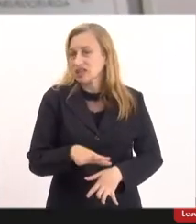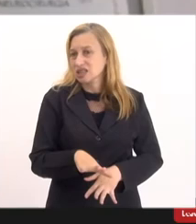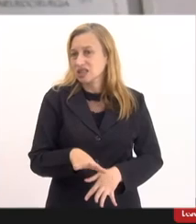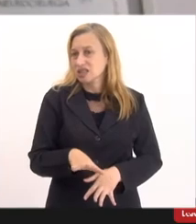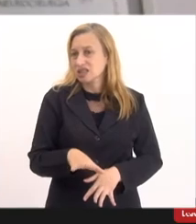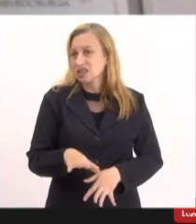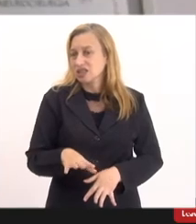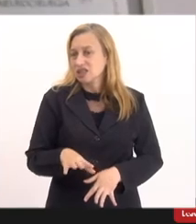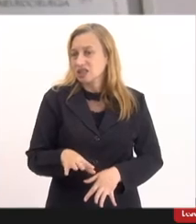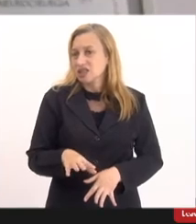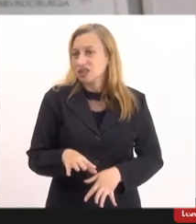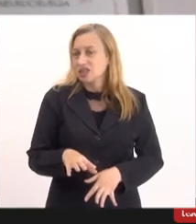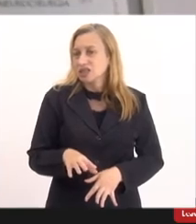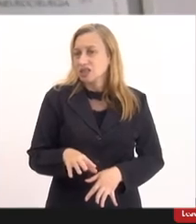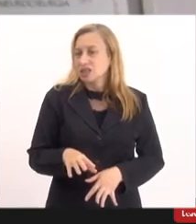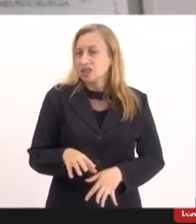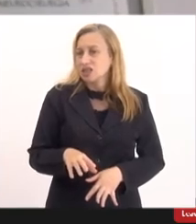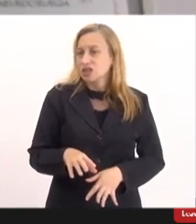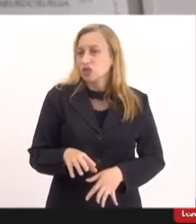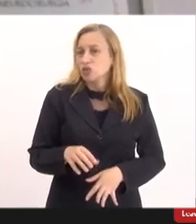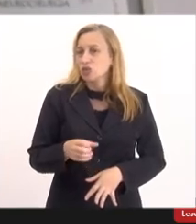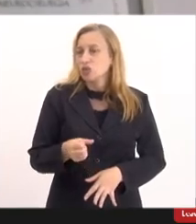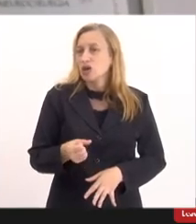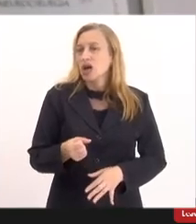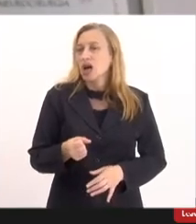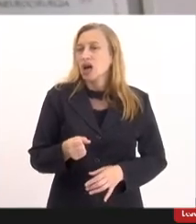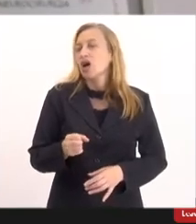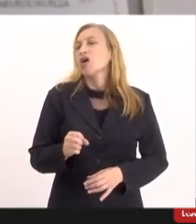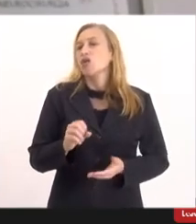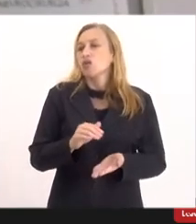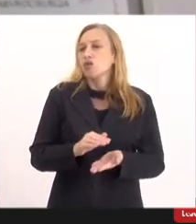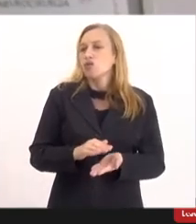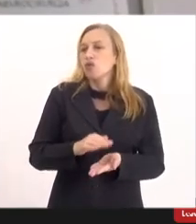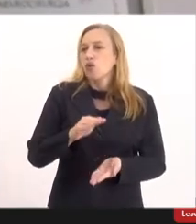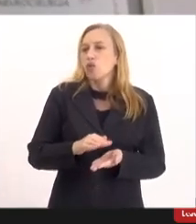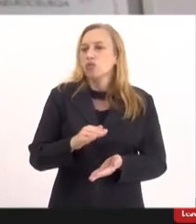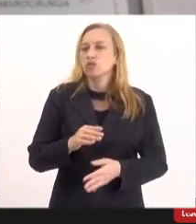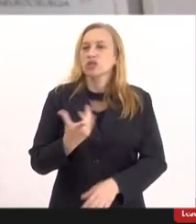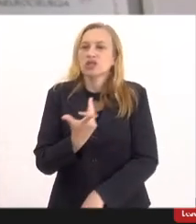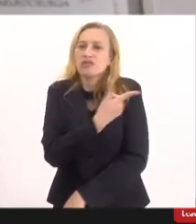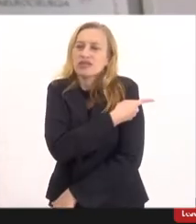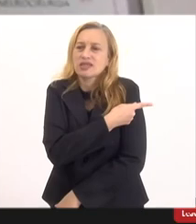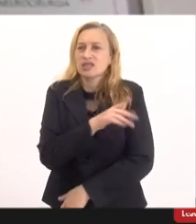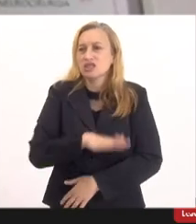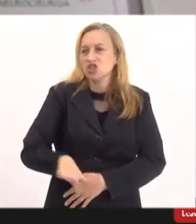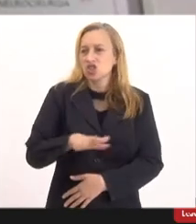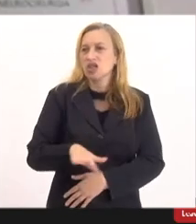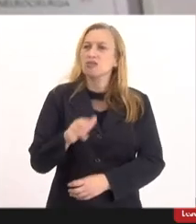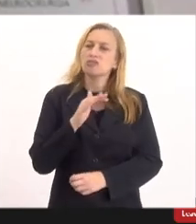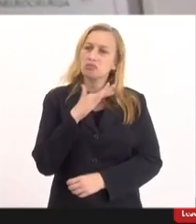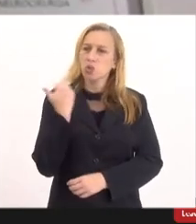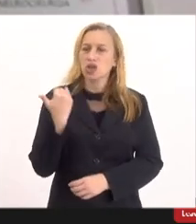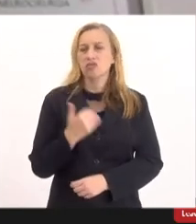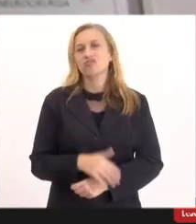essas crianças estarão indo para a exaustão imunológica e morrerão